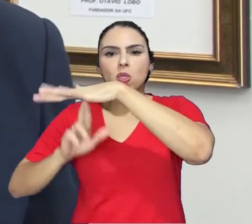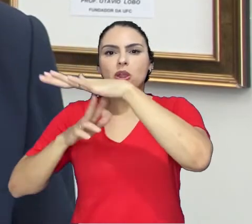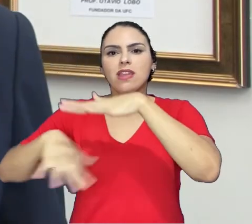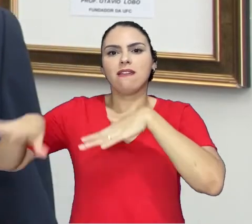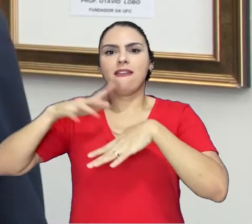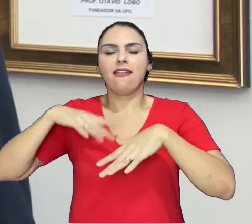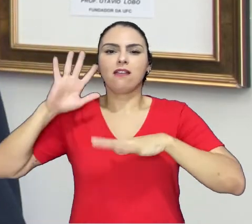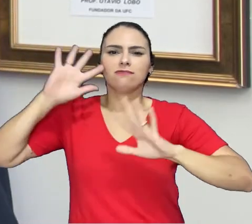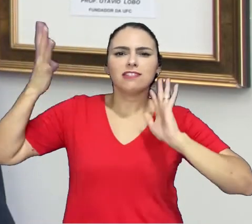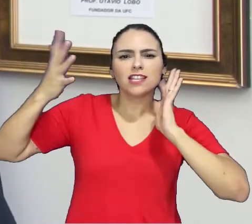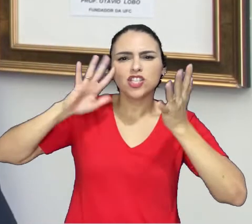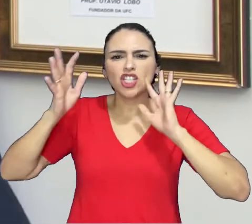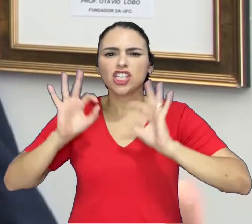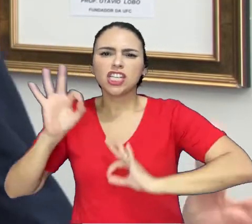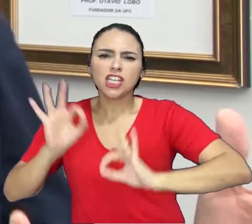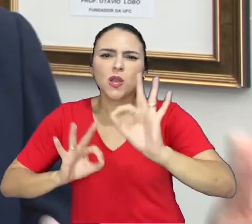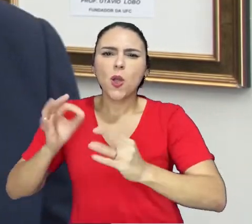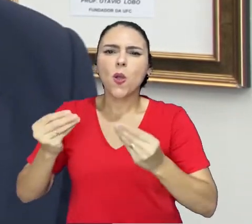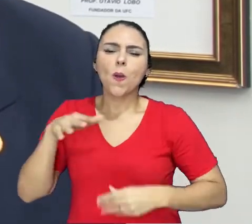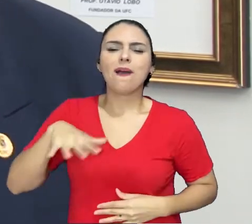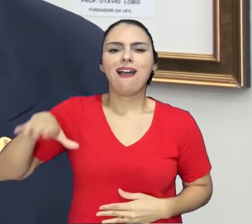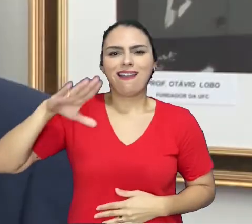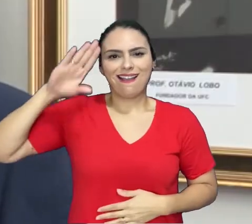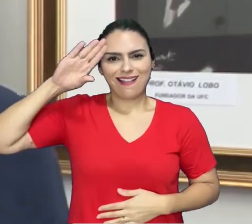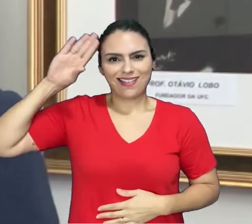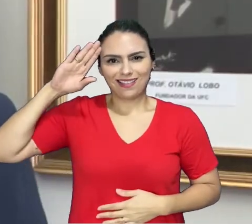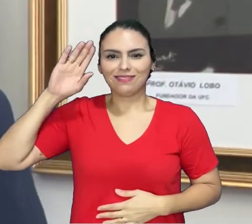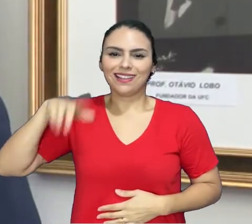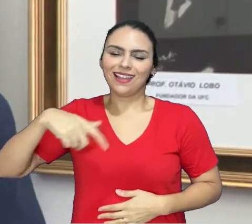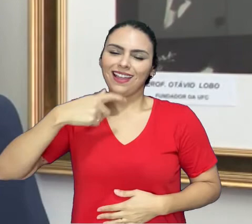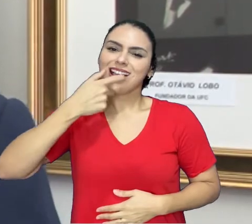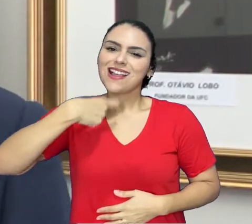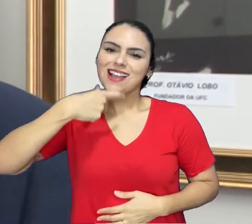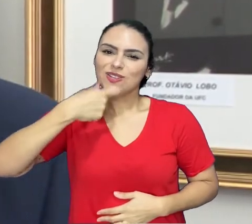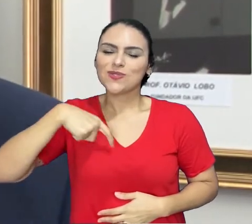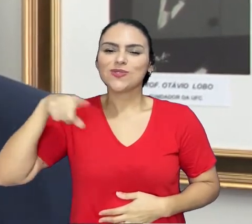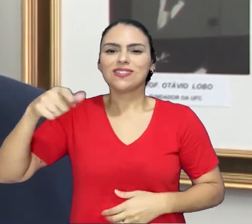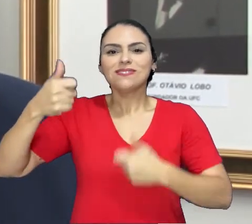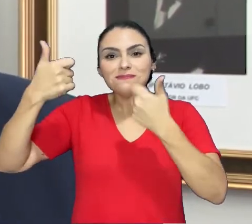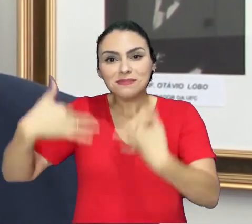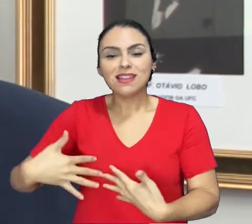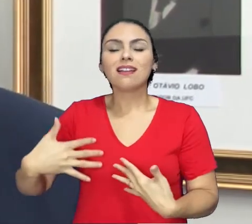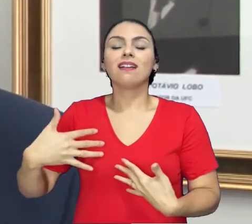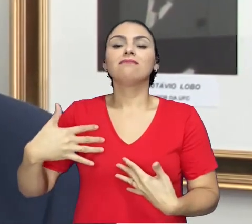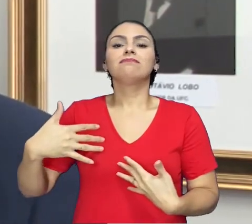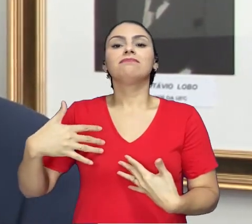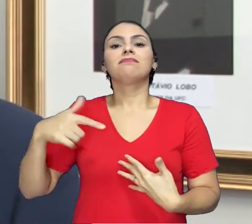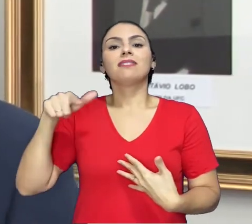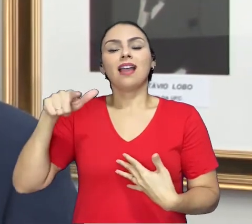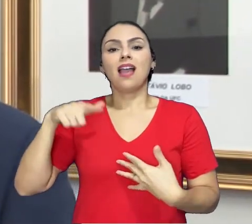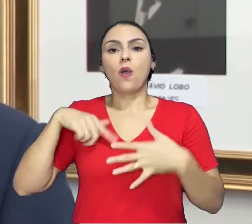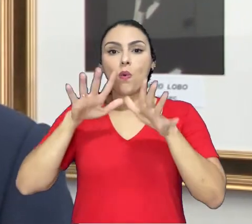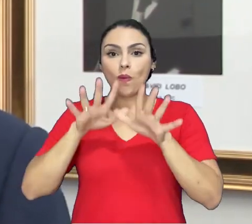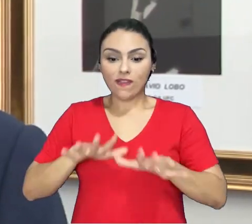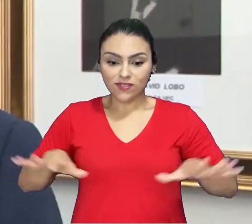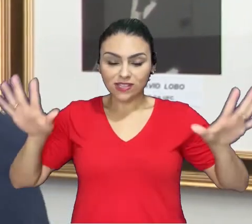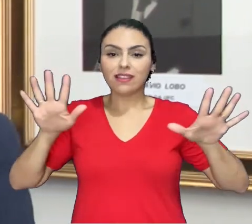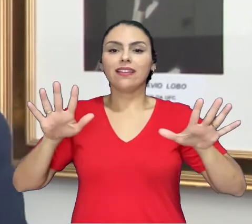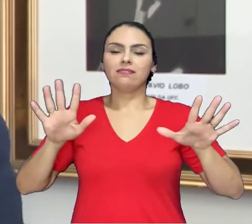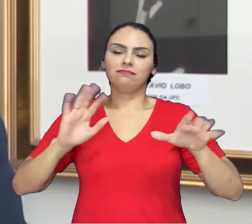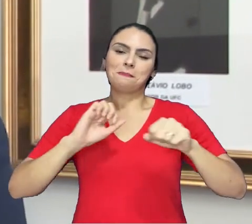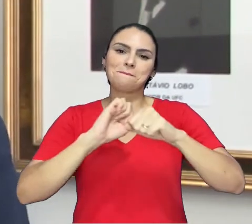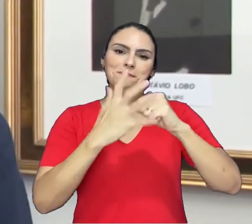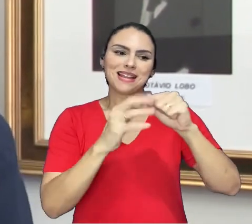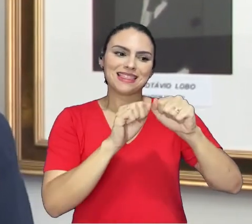as condutas do ponto de vista acadêmico. Como o professor Cândido gosta de dizer, a universidade vai terminar